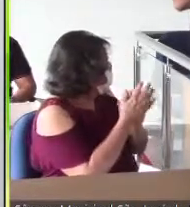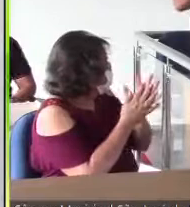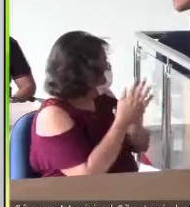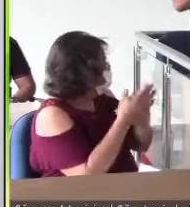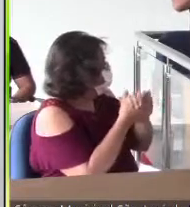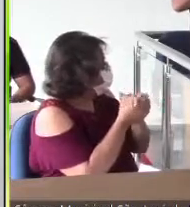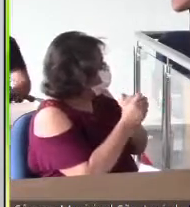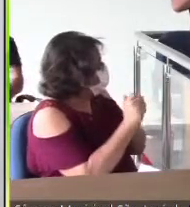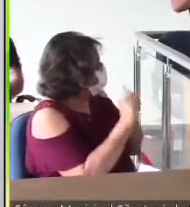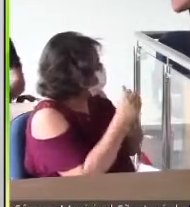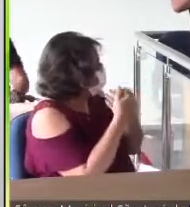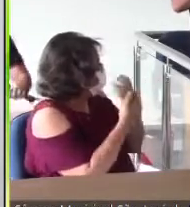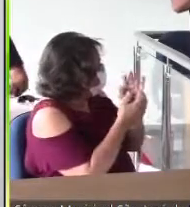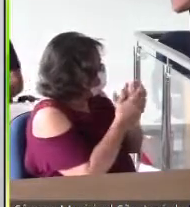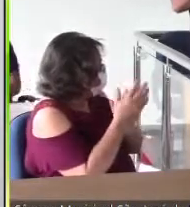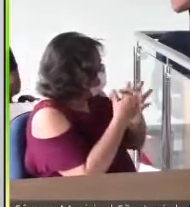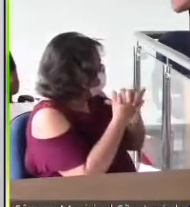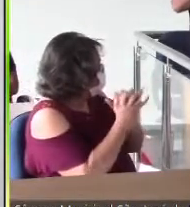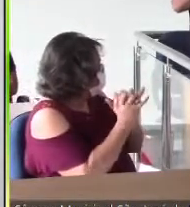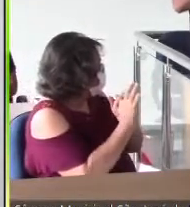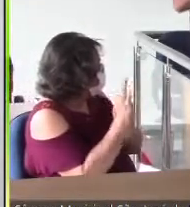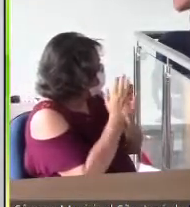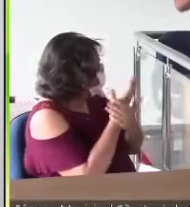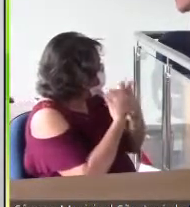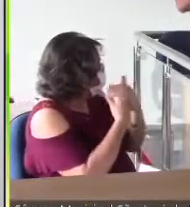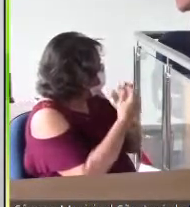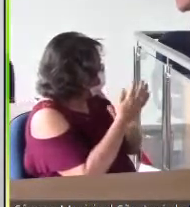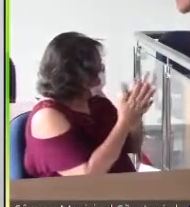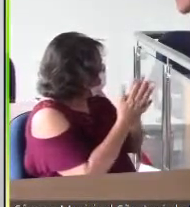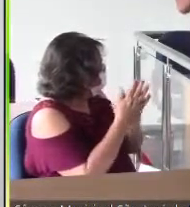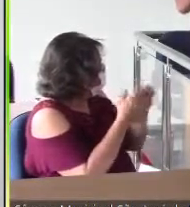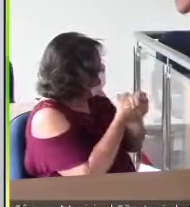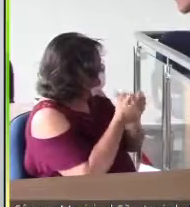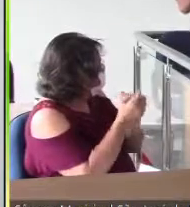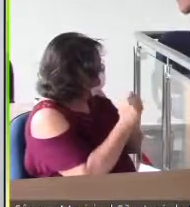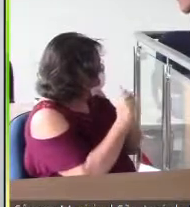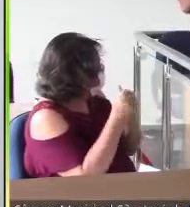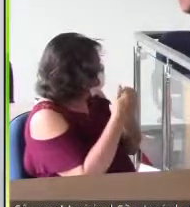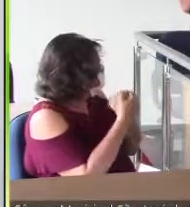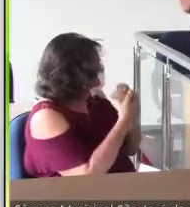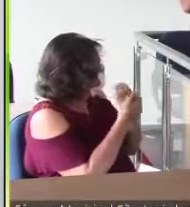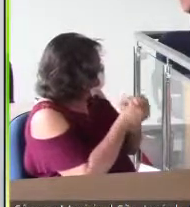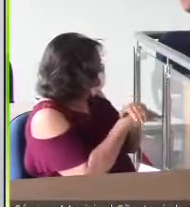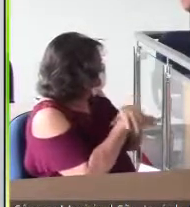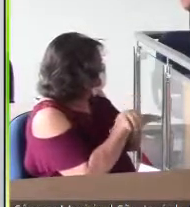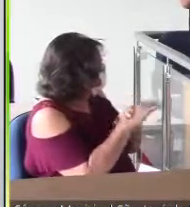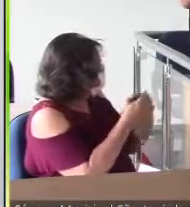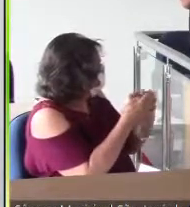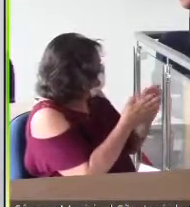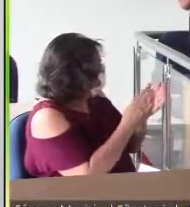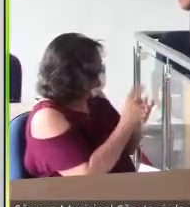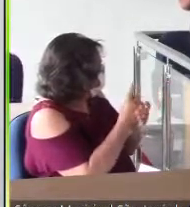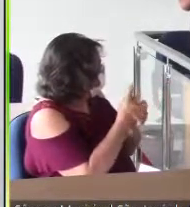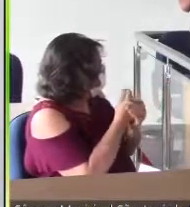poliesportiva, e vincula à FEUC. Então, assim, para a gente cumprir a emenda, para a gente cumprir o que